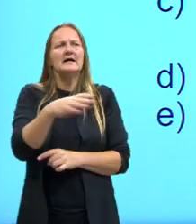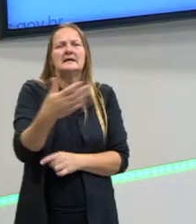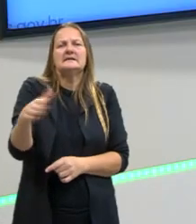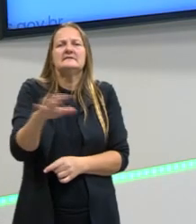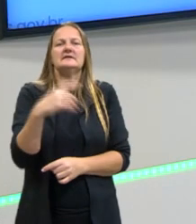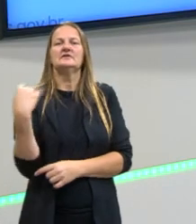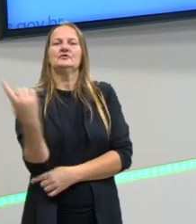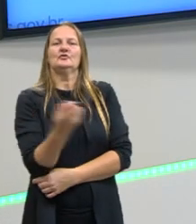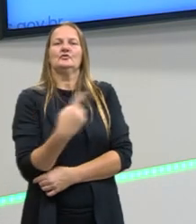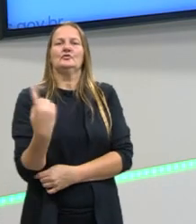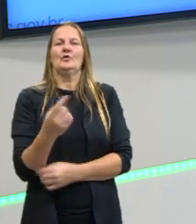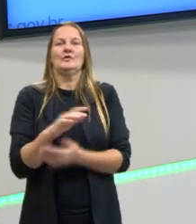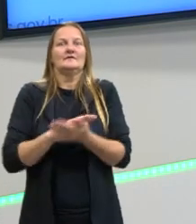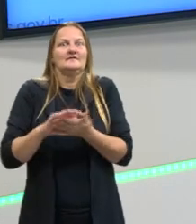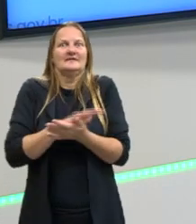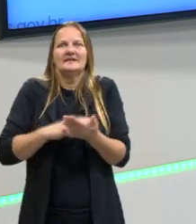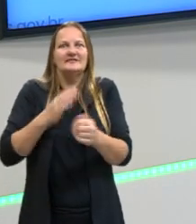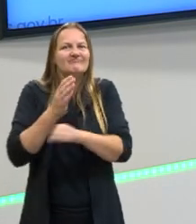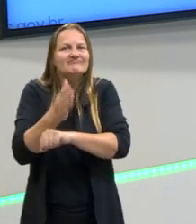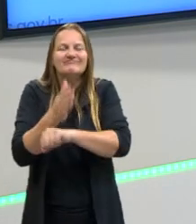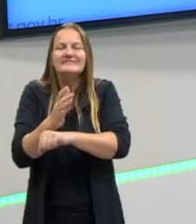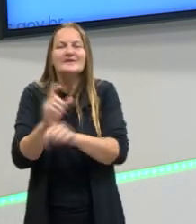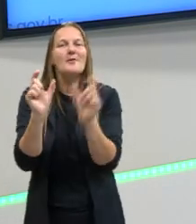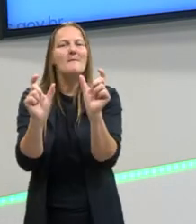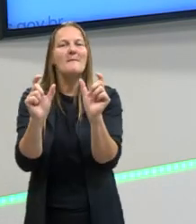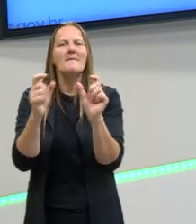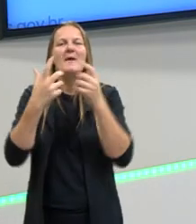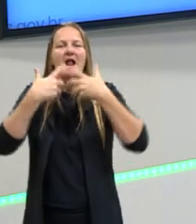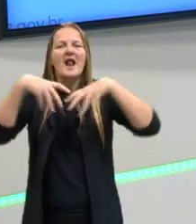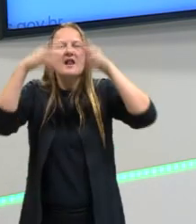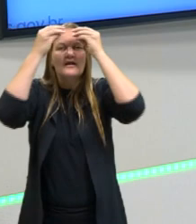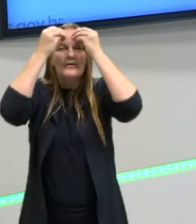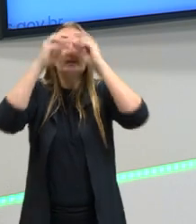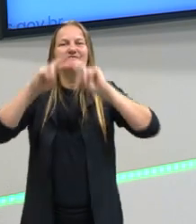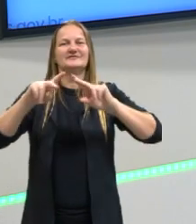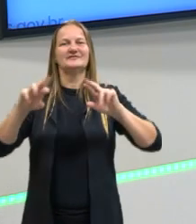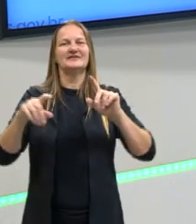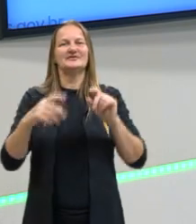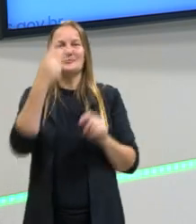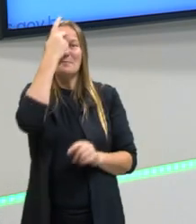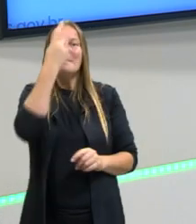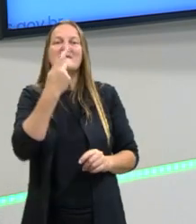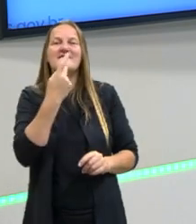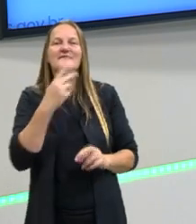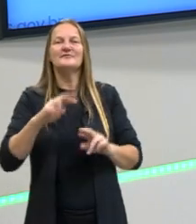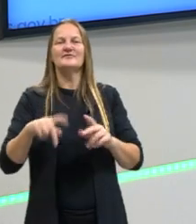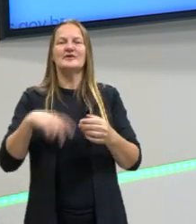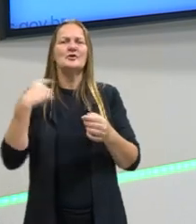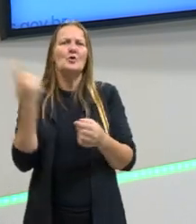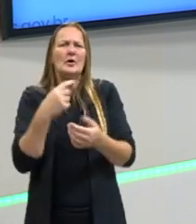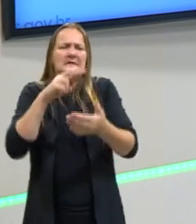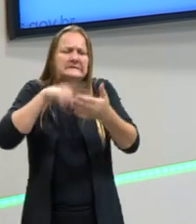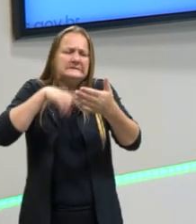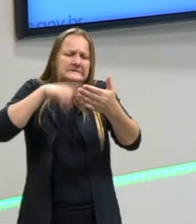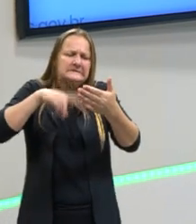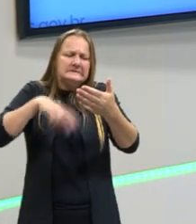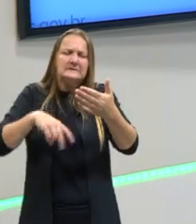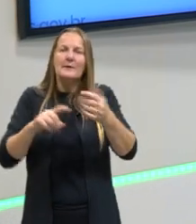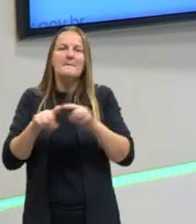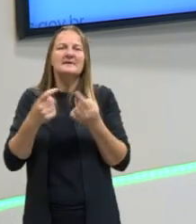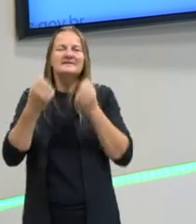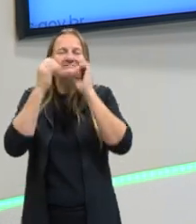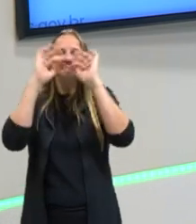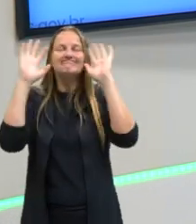nós que não temos acesso àquele tipo de linguagem mesmo que a gente leia que a gente consiga chegar